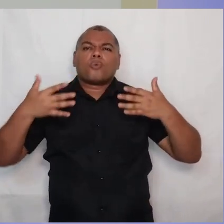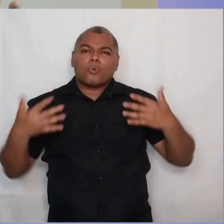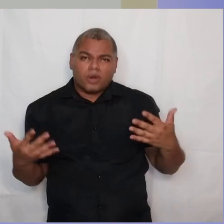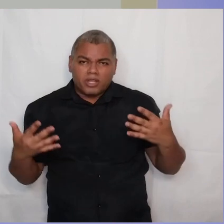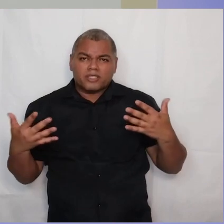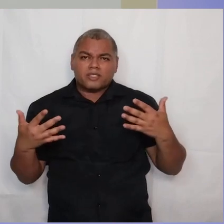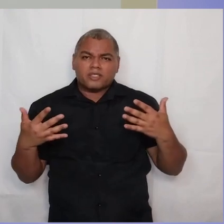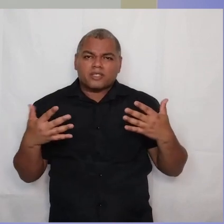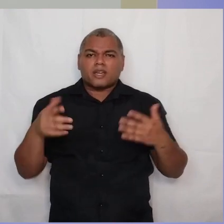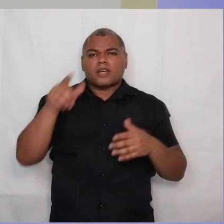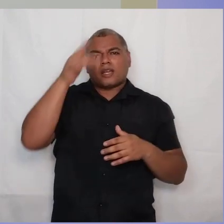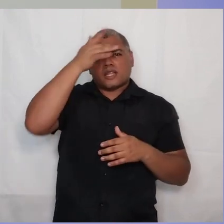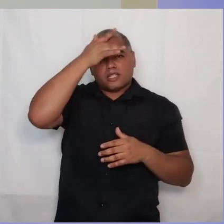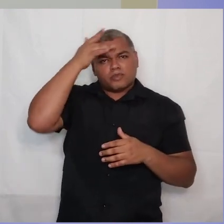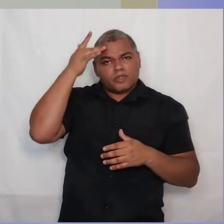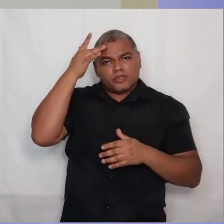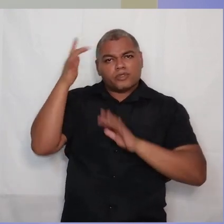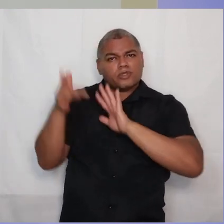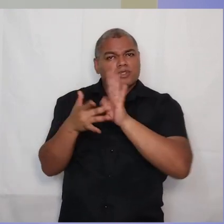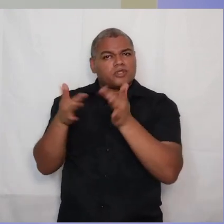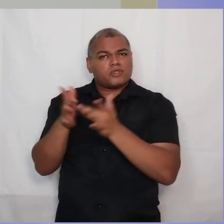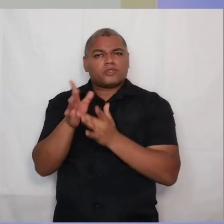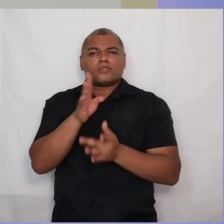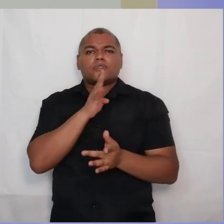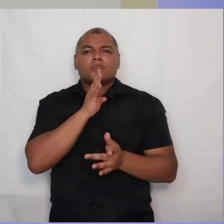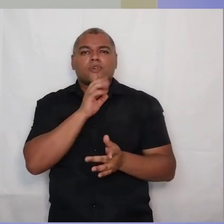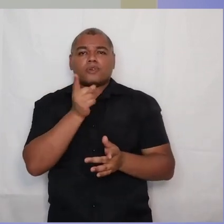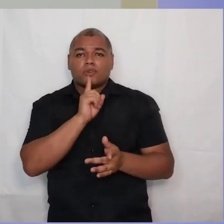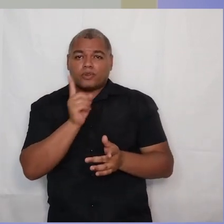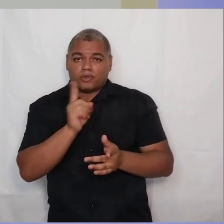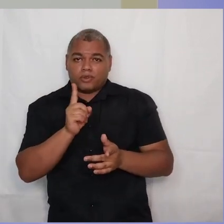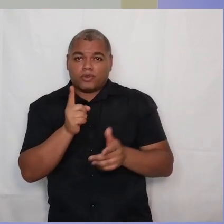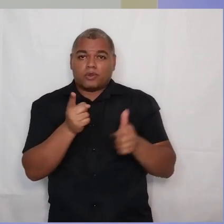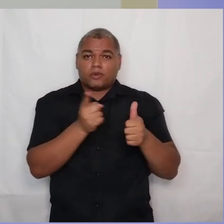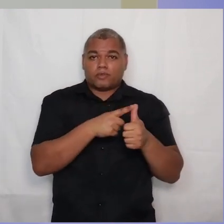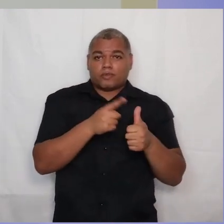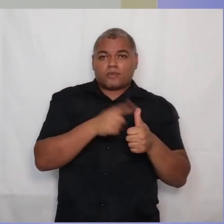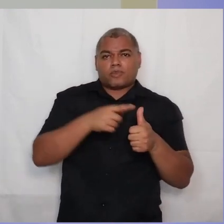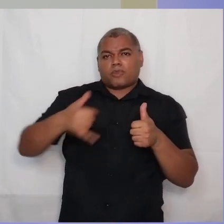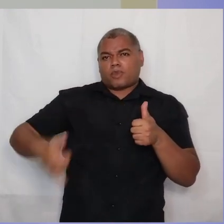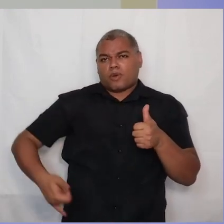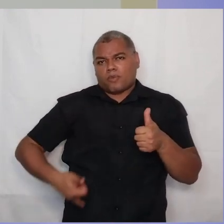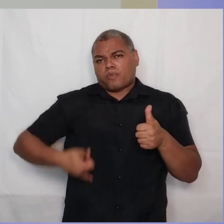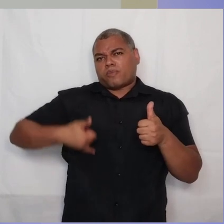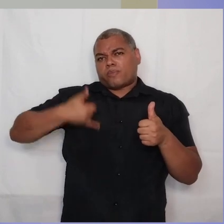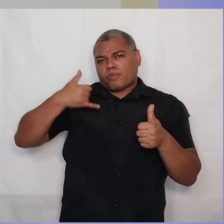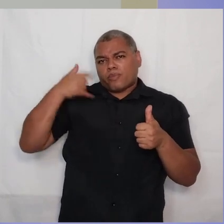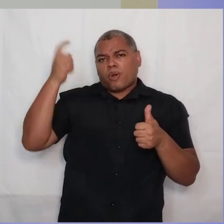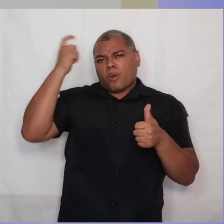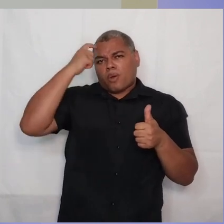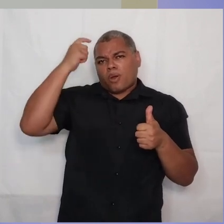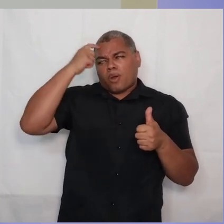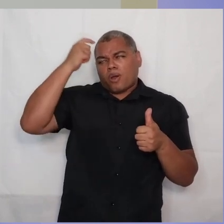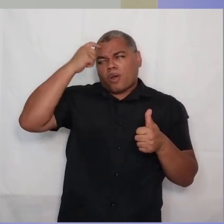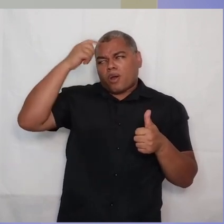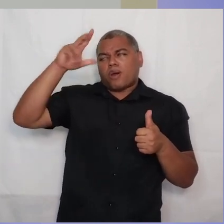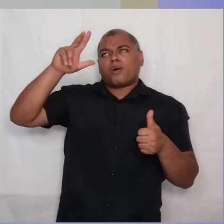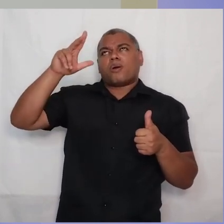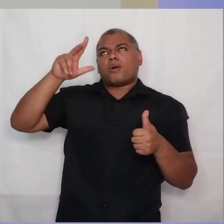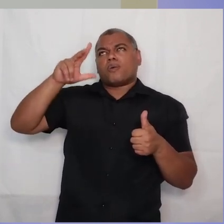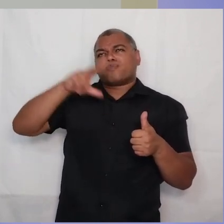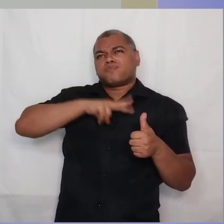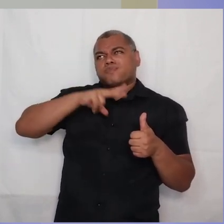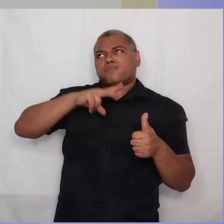Característica daqueles que não conhecem Jesus. Primeiro, eles são cheios de vaidade nos seus próprios pensamentos. Seus pensamentos são